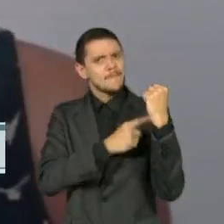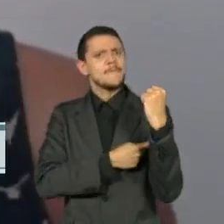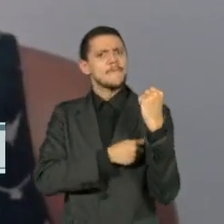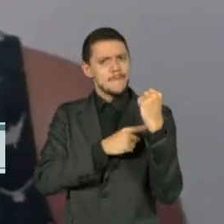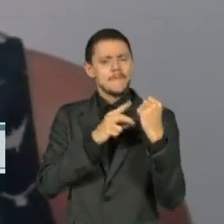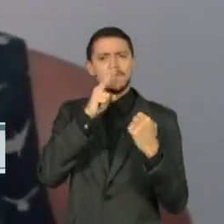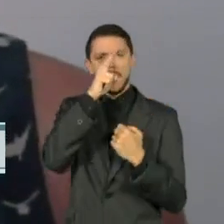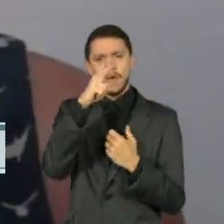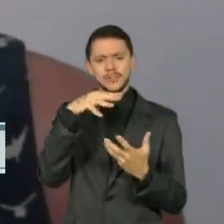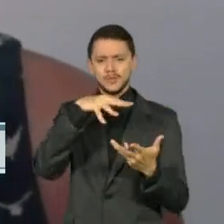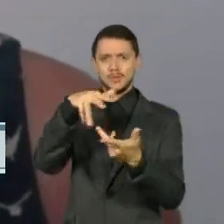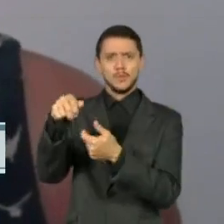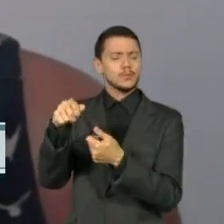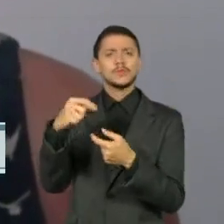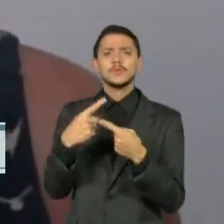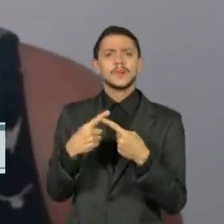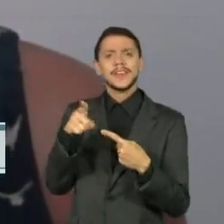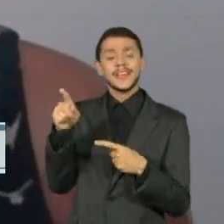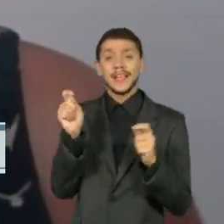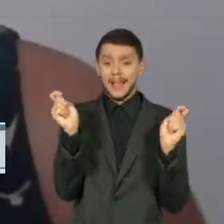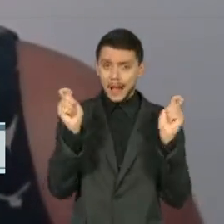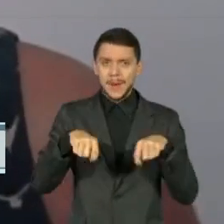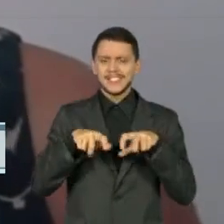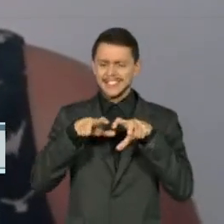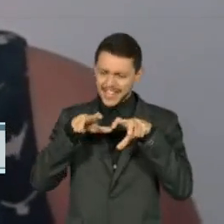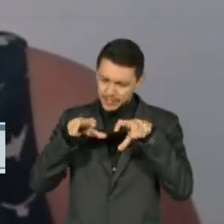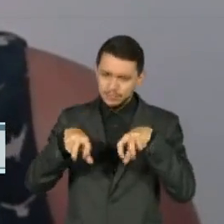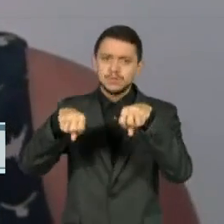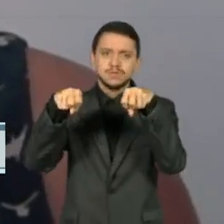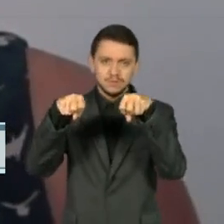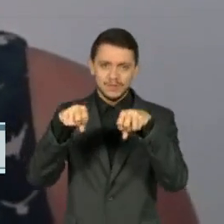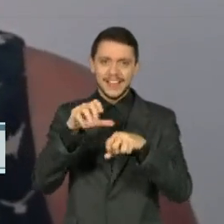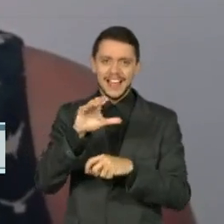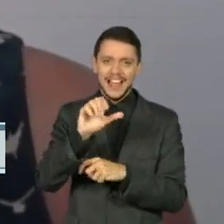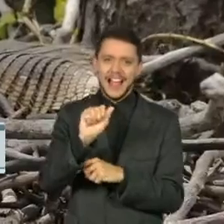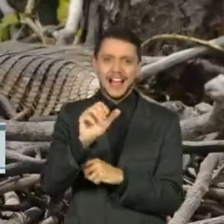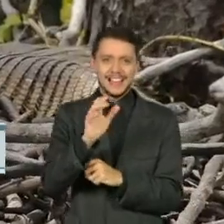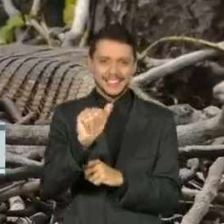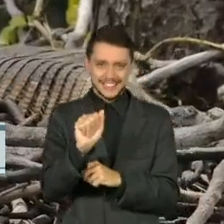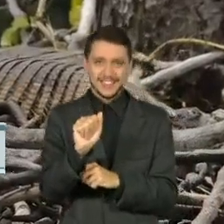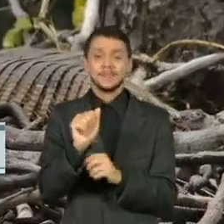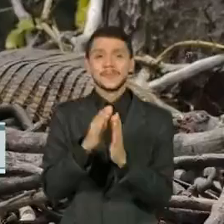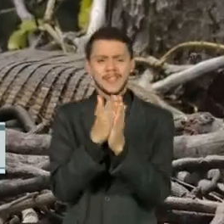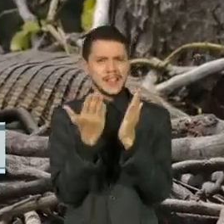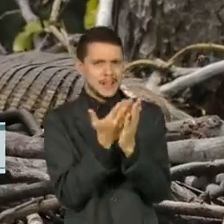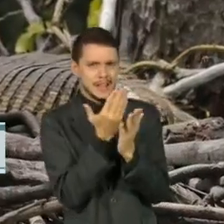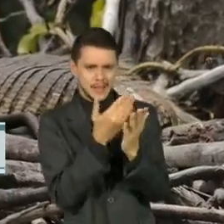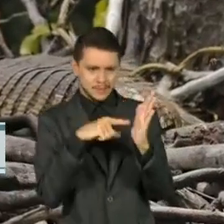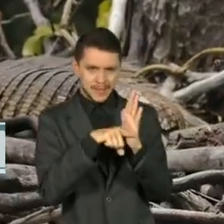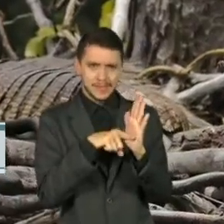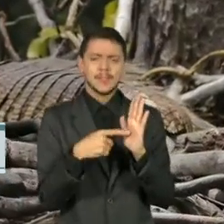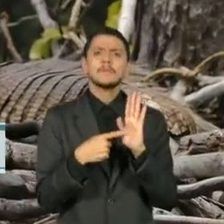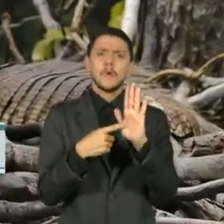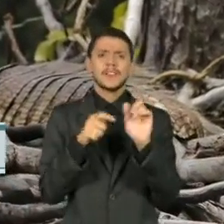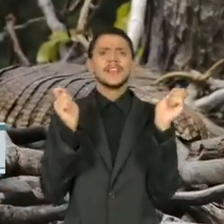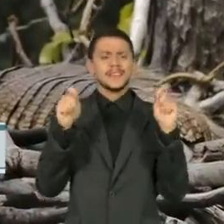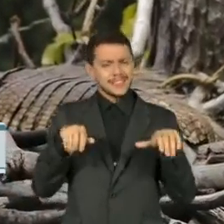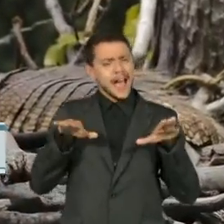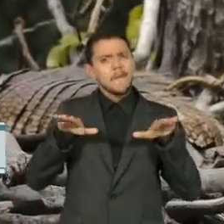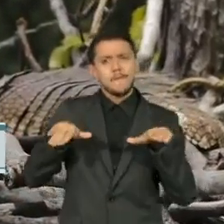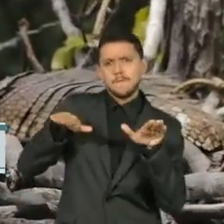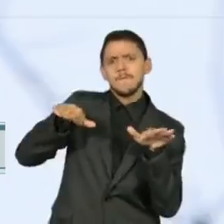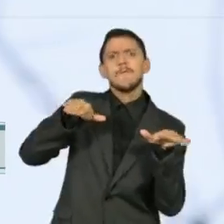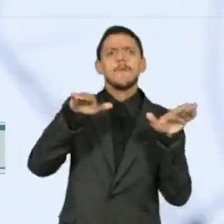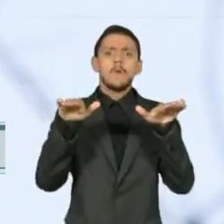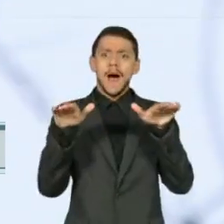por essa capacidade de caça. A literatura fala que ela pode voar com presas até o